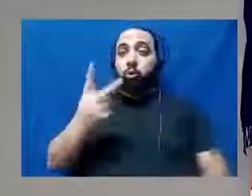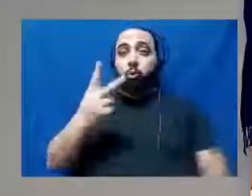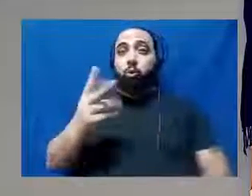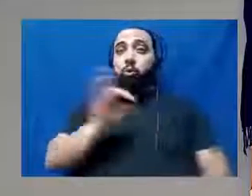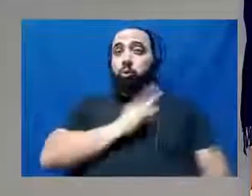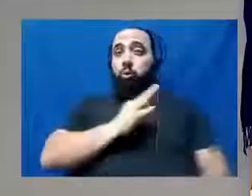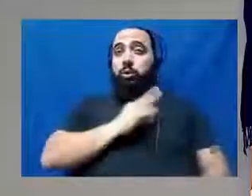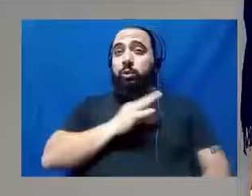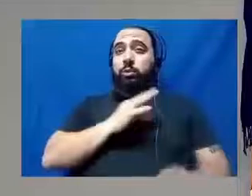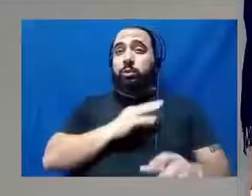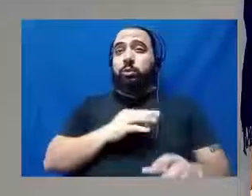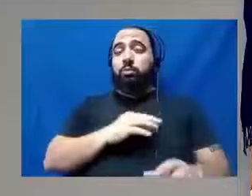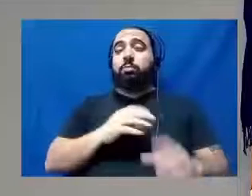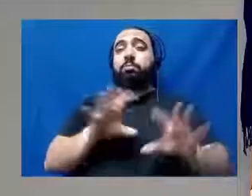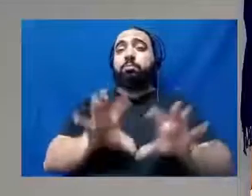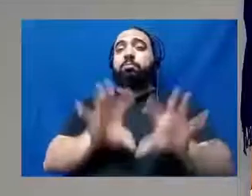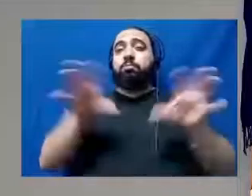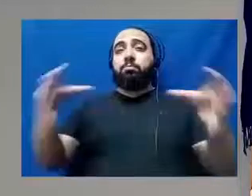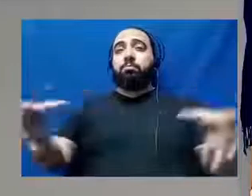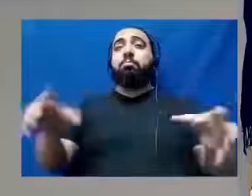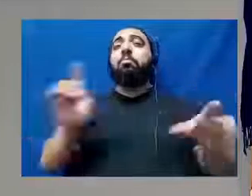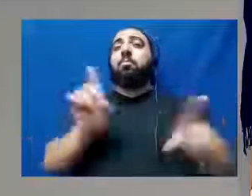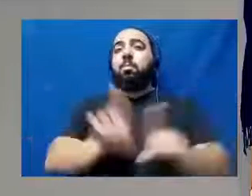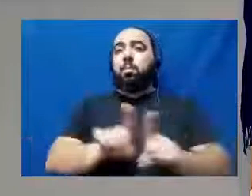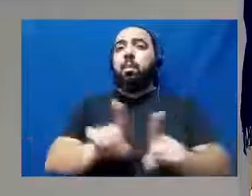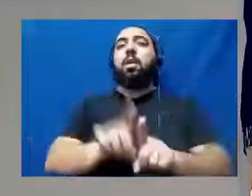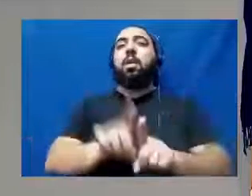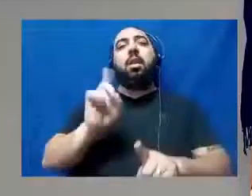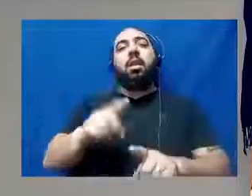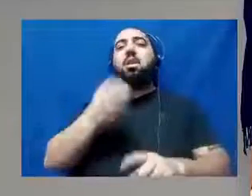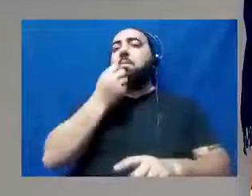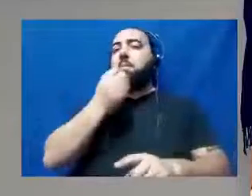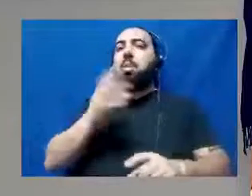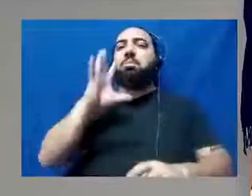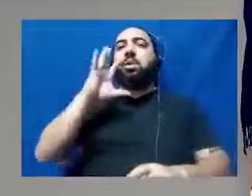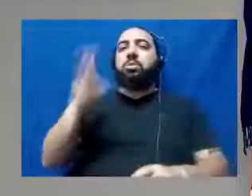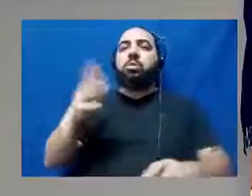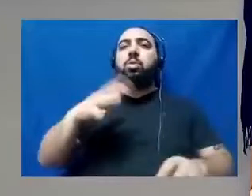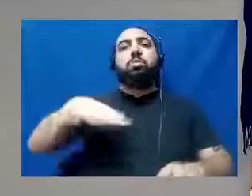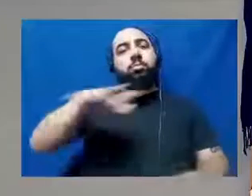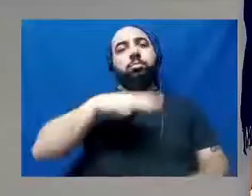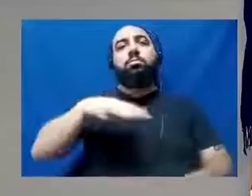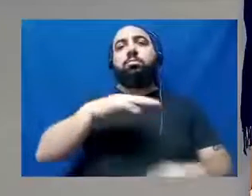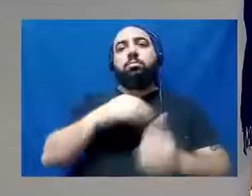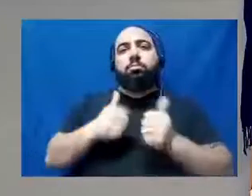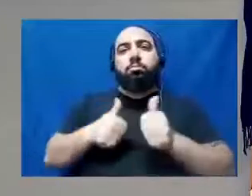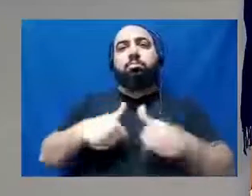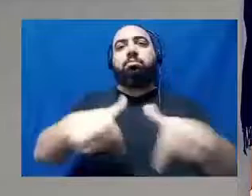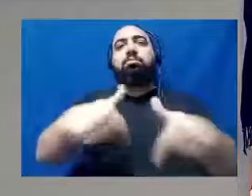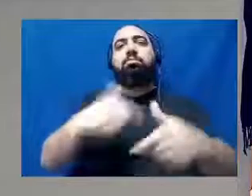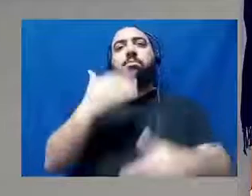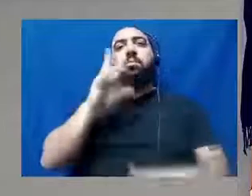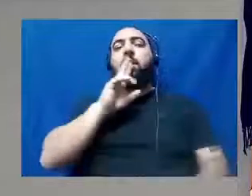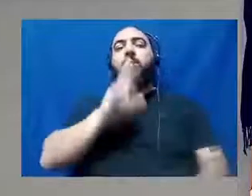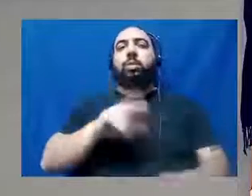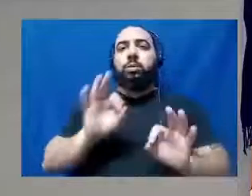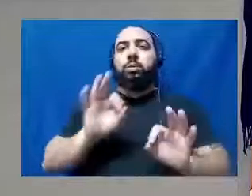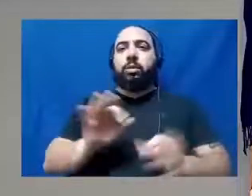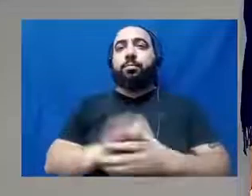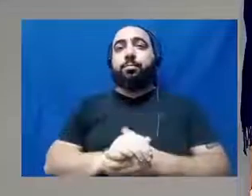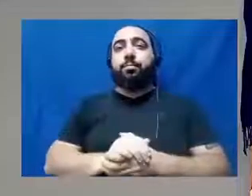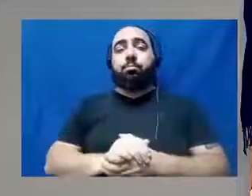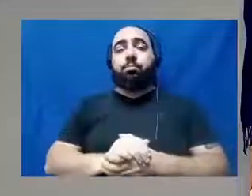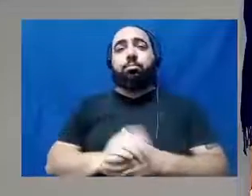poderes, assim vamos chamar, civil e militar, traz grandes resultados para a nossa comarca e para a nossa região. Também não poderia deixar de